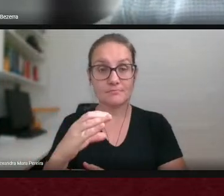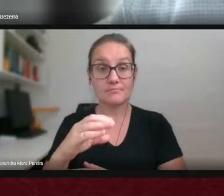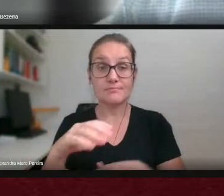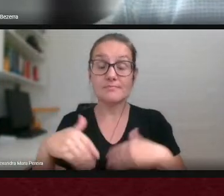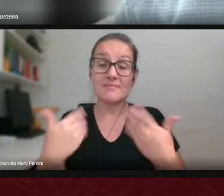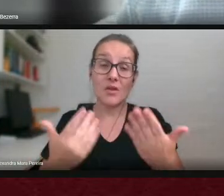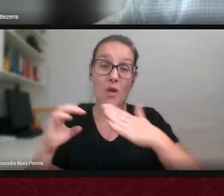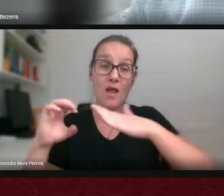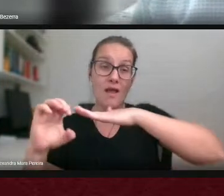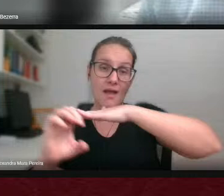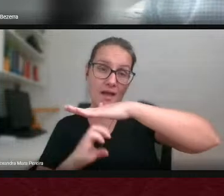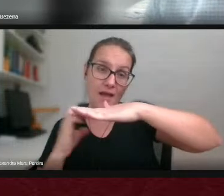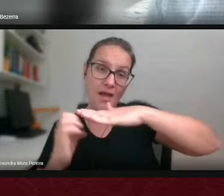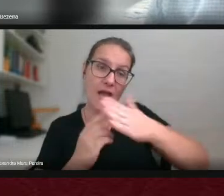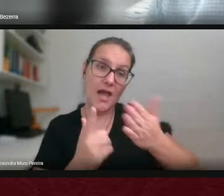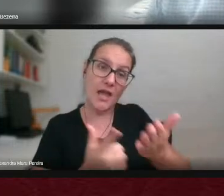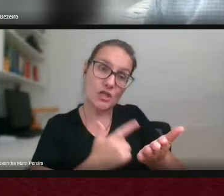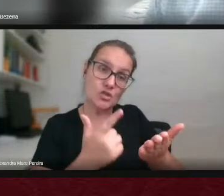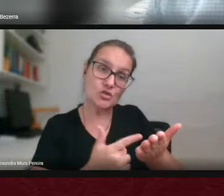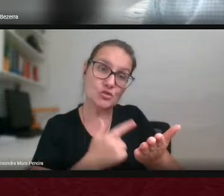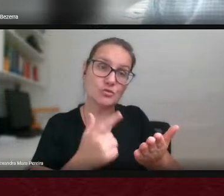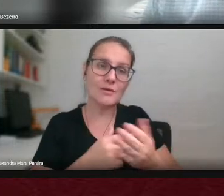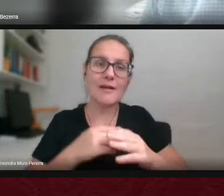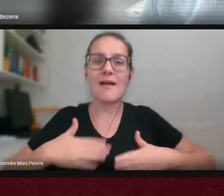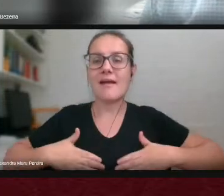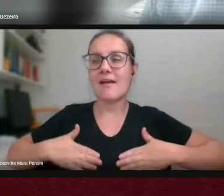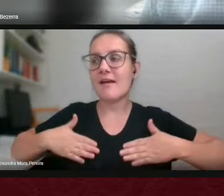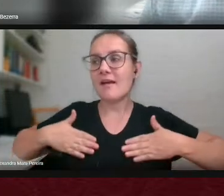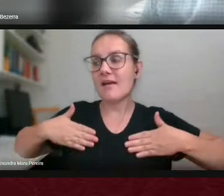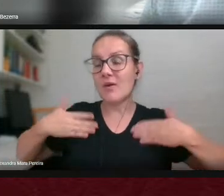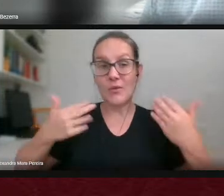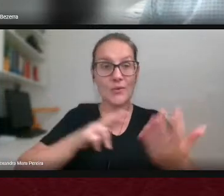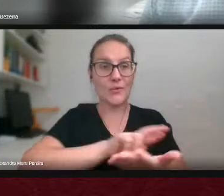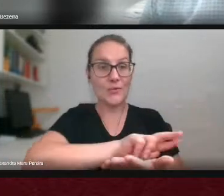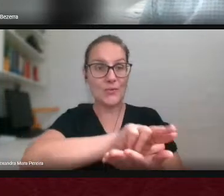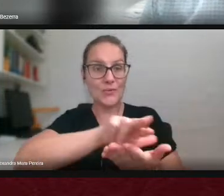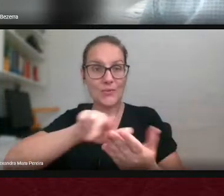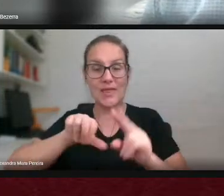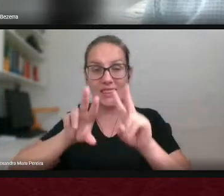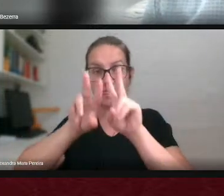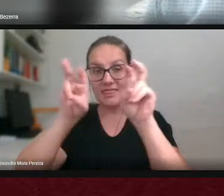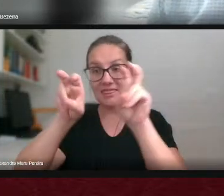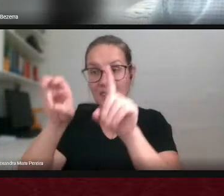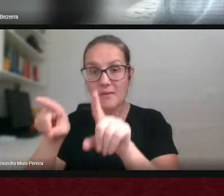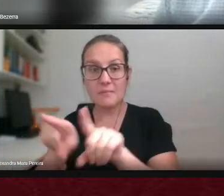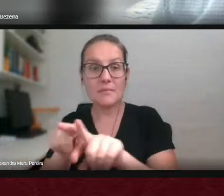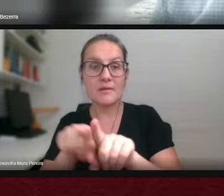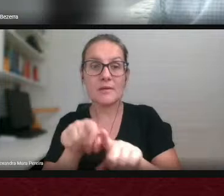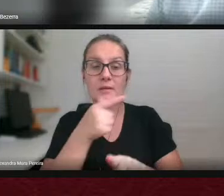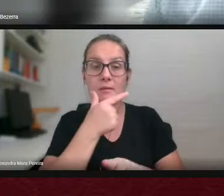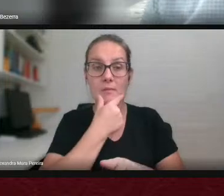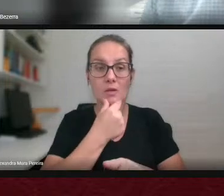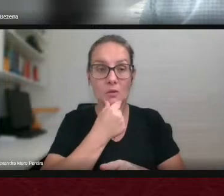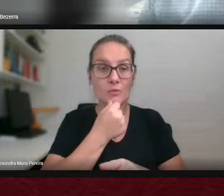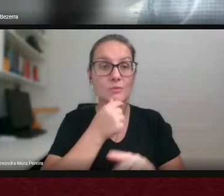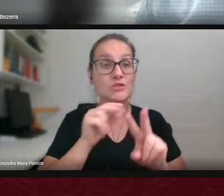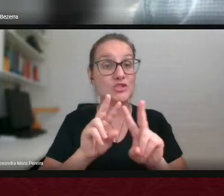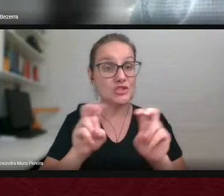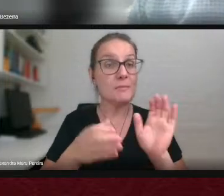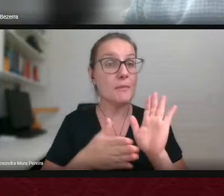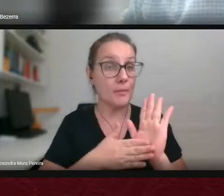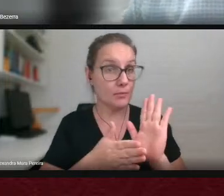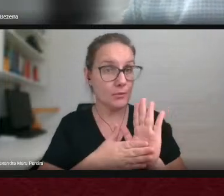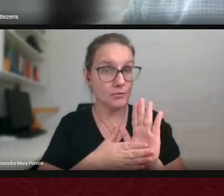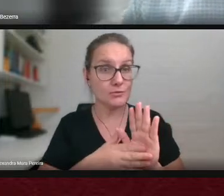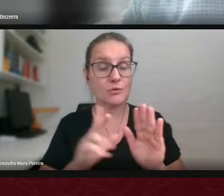UFGD muito se alegra com essa diversidade temática de autores e de proposições nós temos